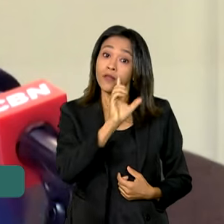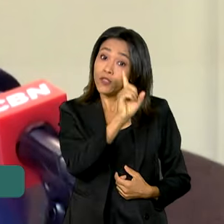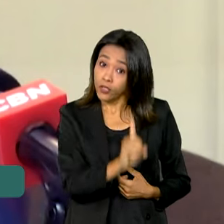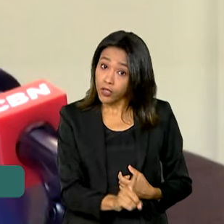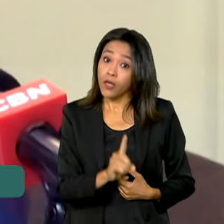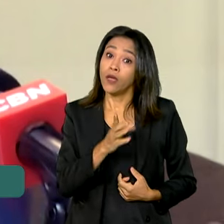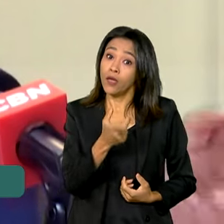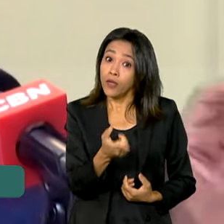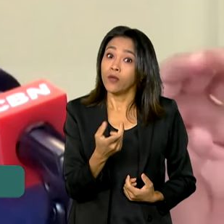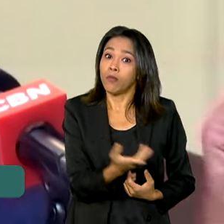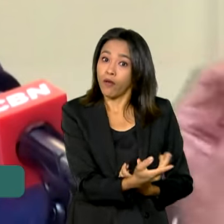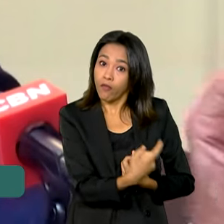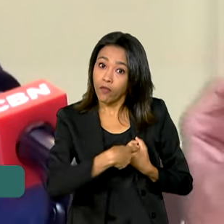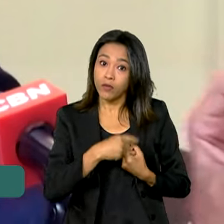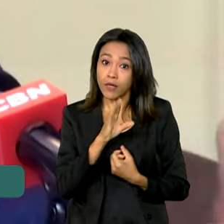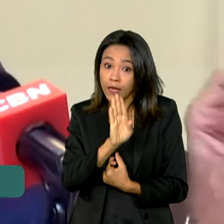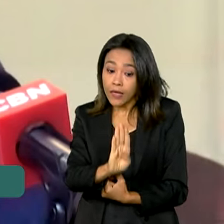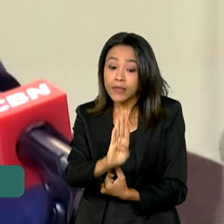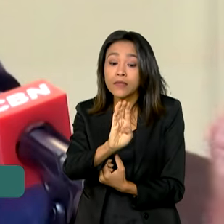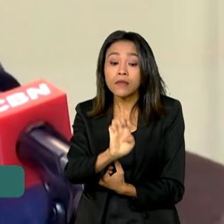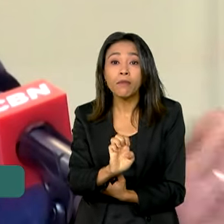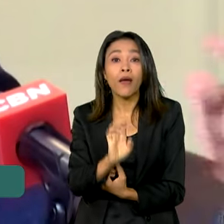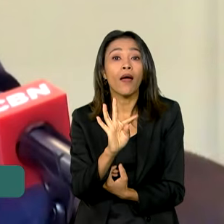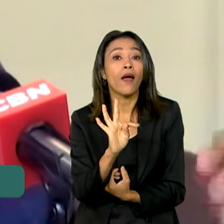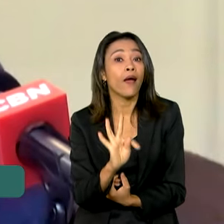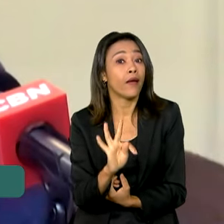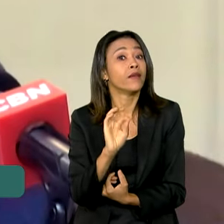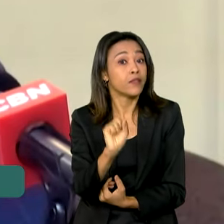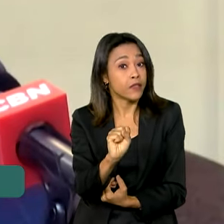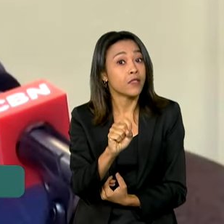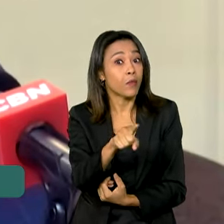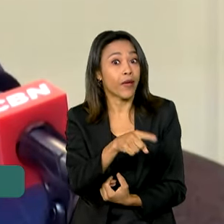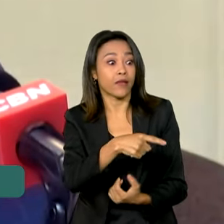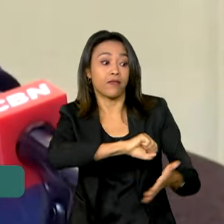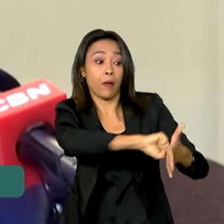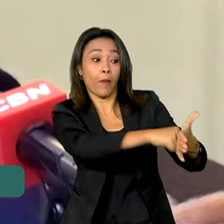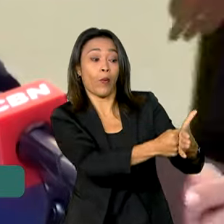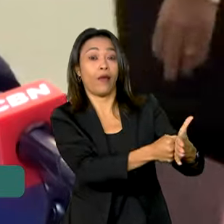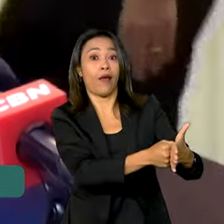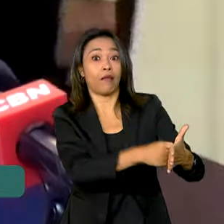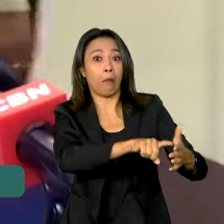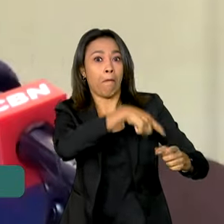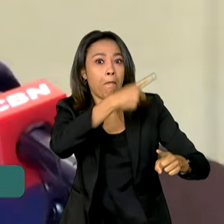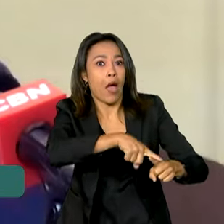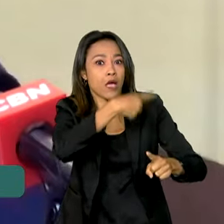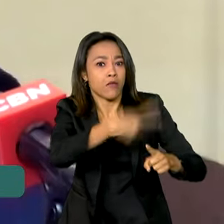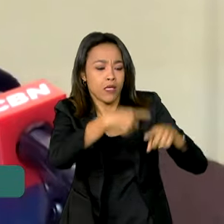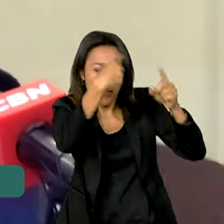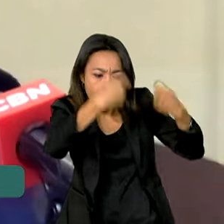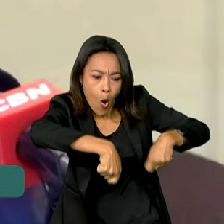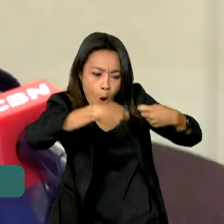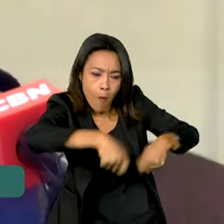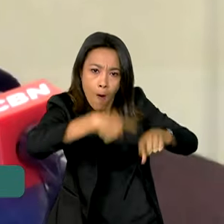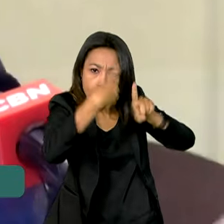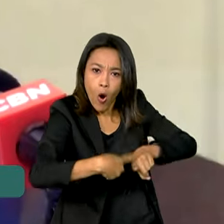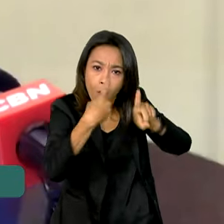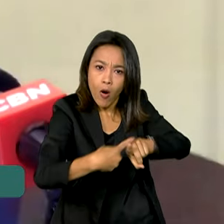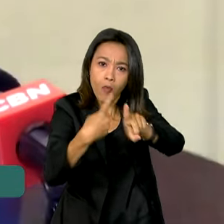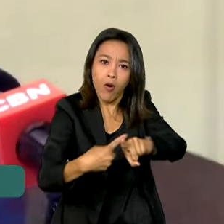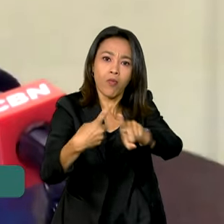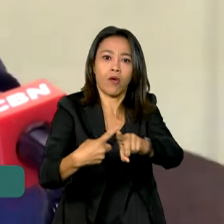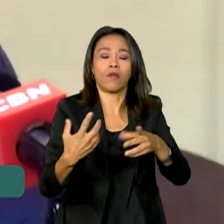seu valor restituído. Porque, às vezes, o valor fica bloqueado lá para você apostar mais. Então, nós estamos já avisando todo mundo para